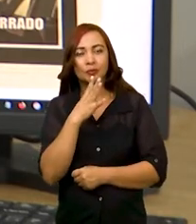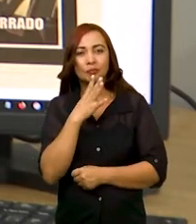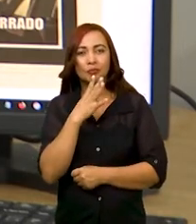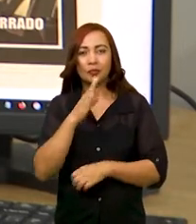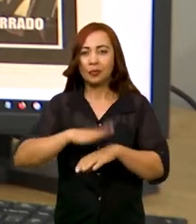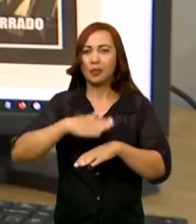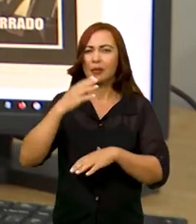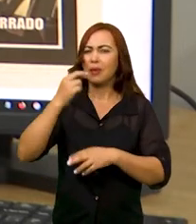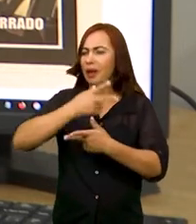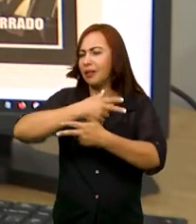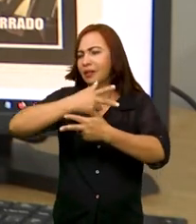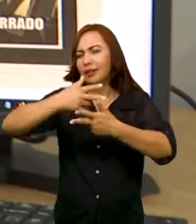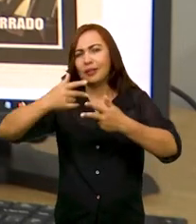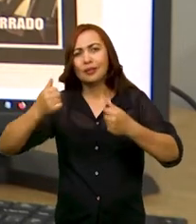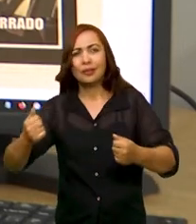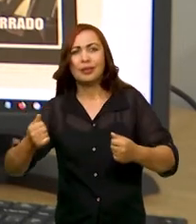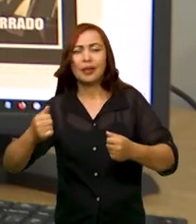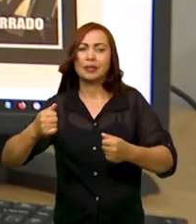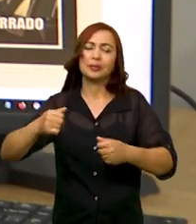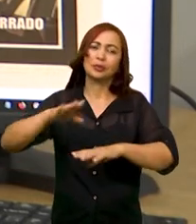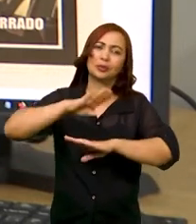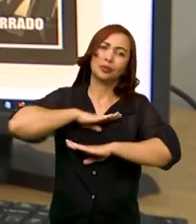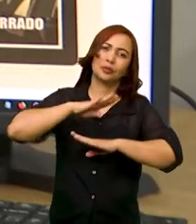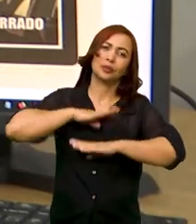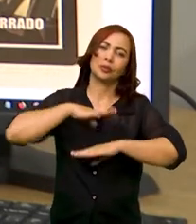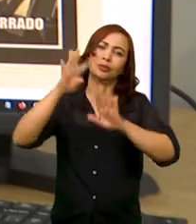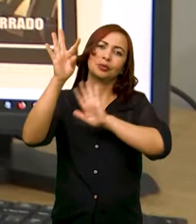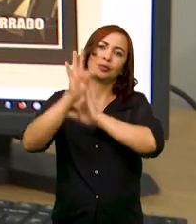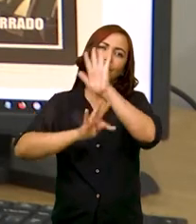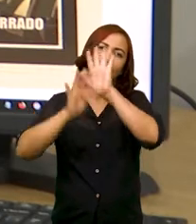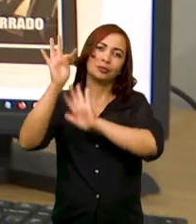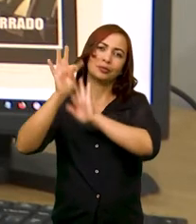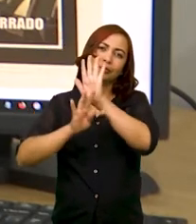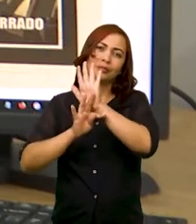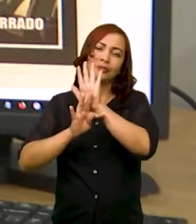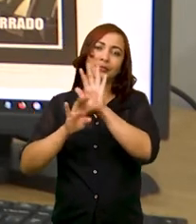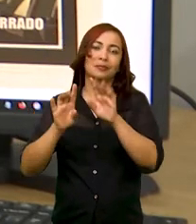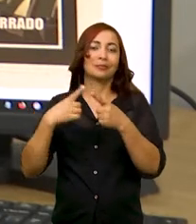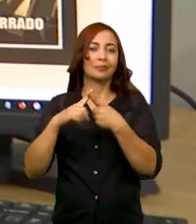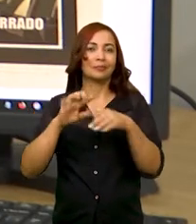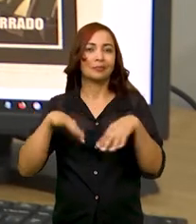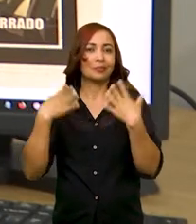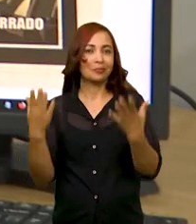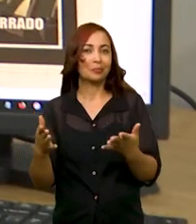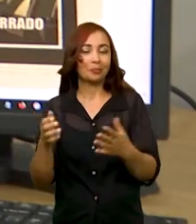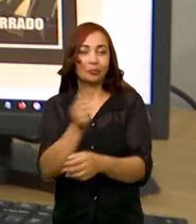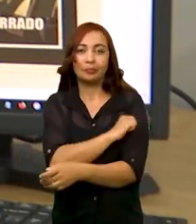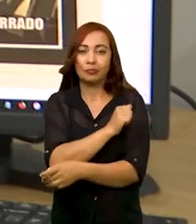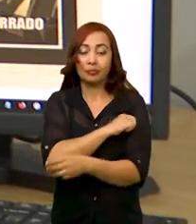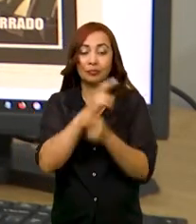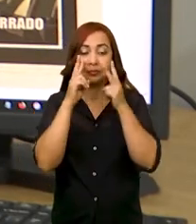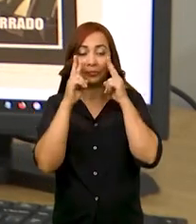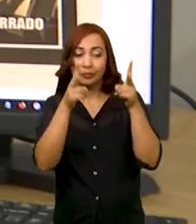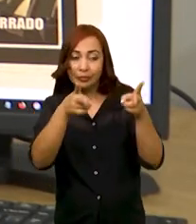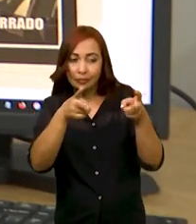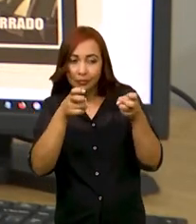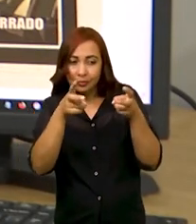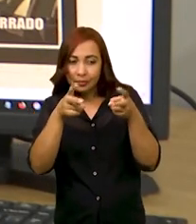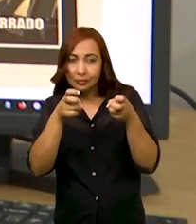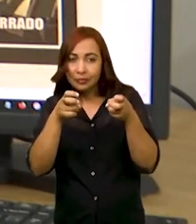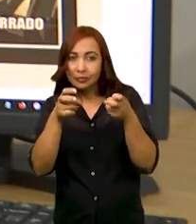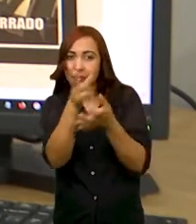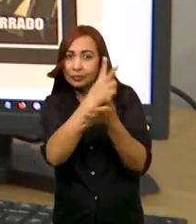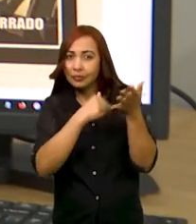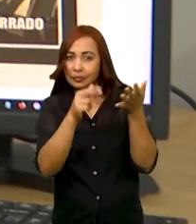os mais variados tipos de gêneros textuais, porque quando um aluno vê, por